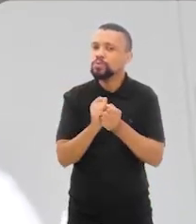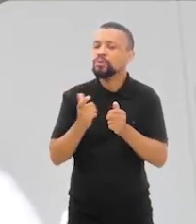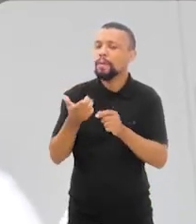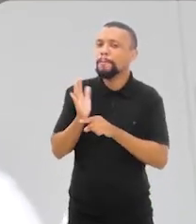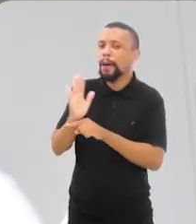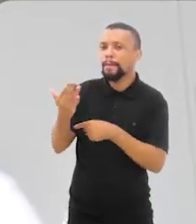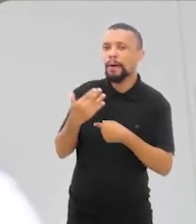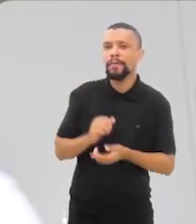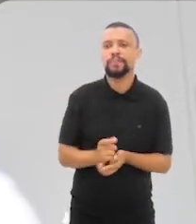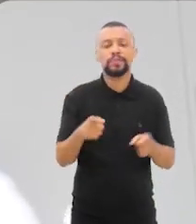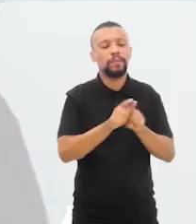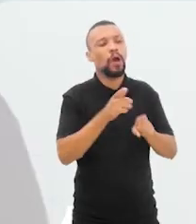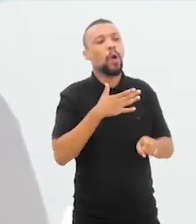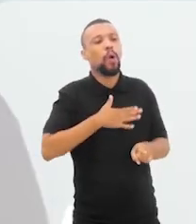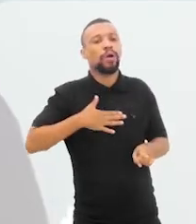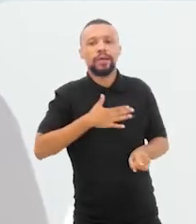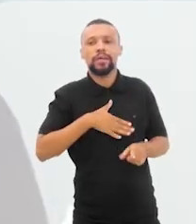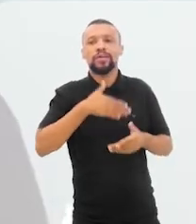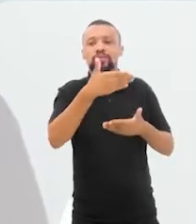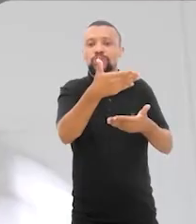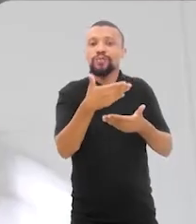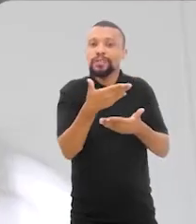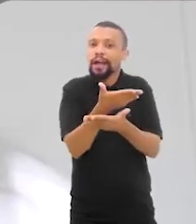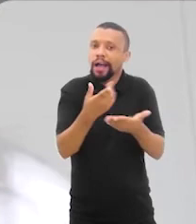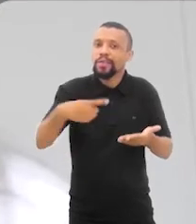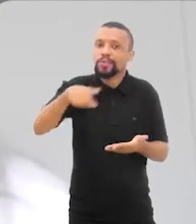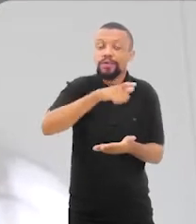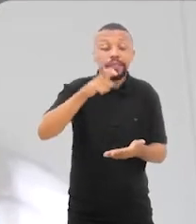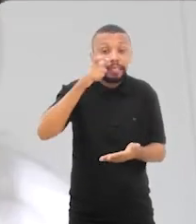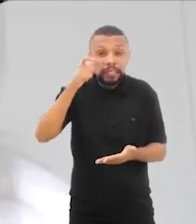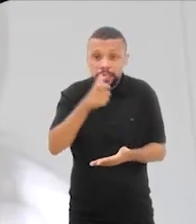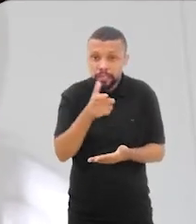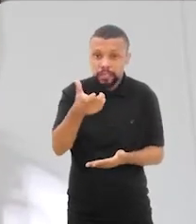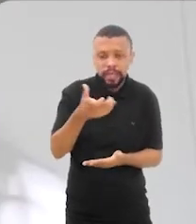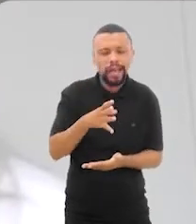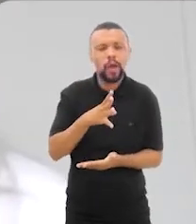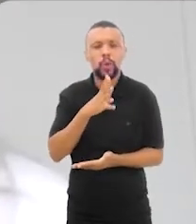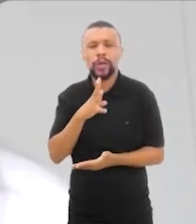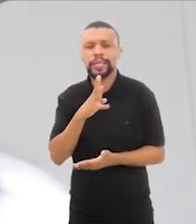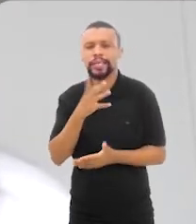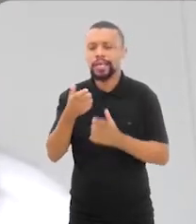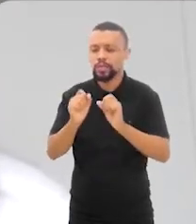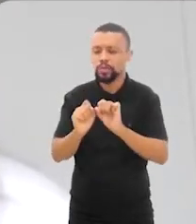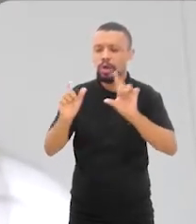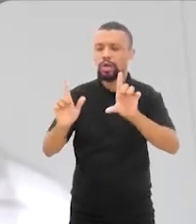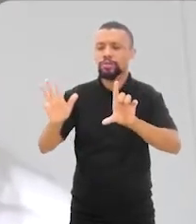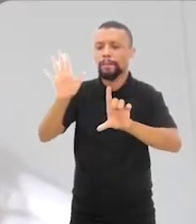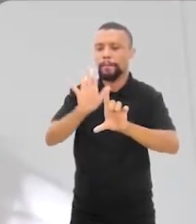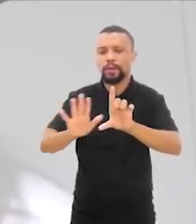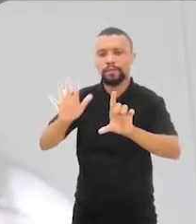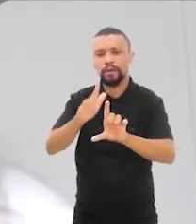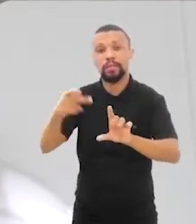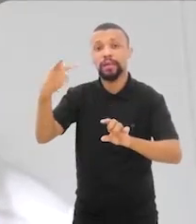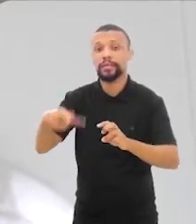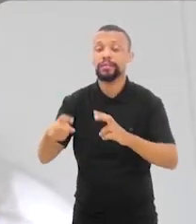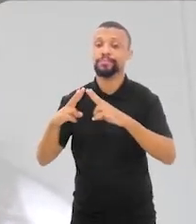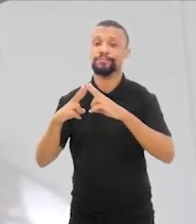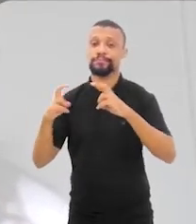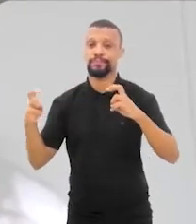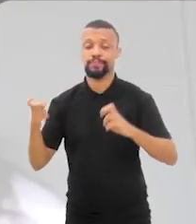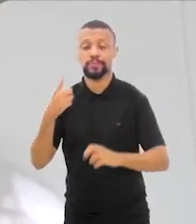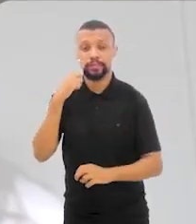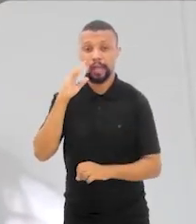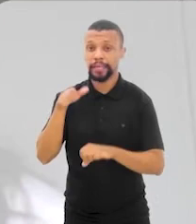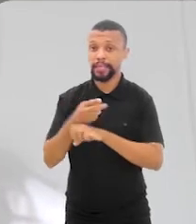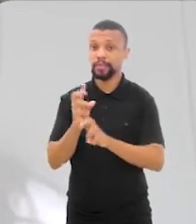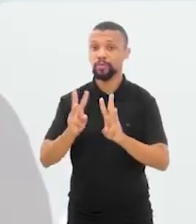vamos continuar colaborando. E eu gostaria de convidar a todos que tiverem interesse em conhecer o nosso observatório aqui